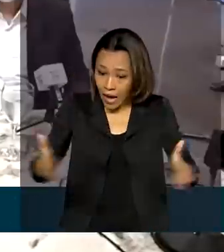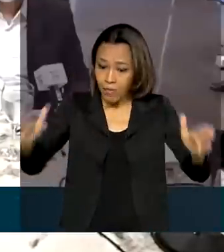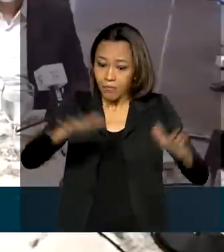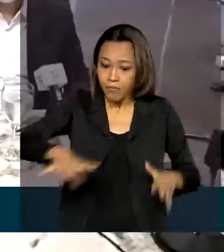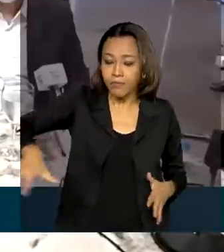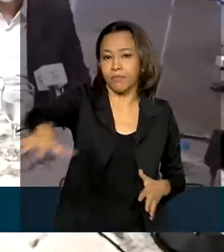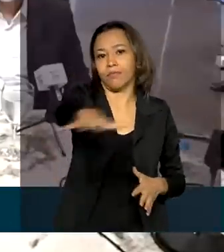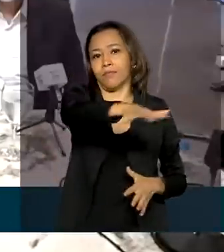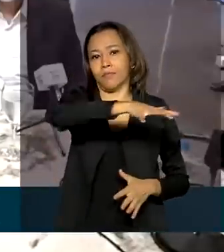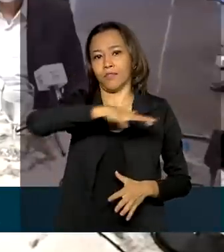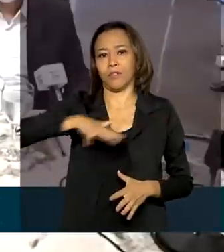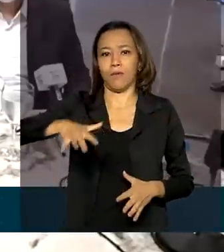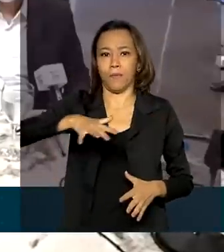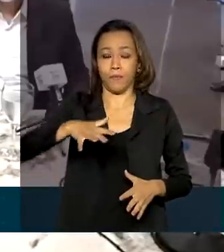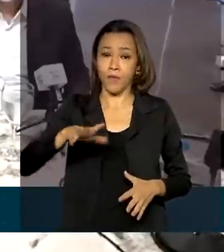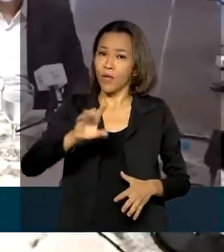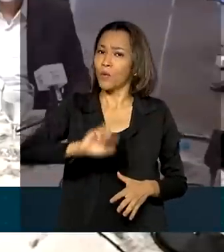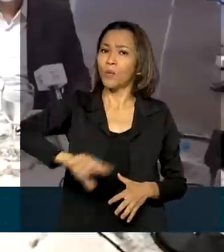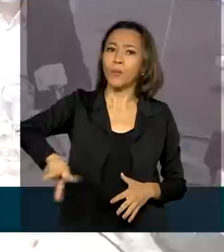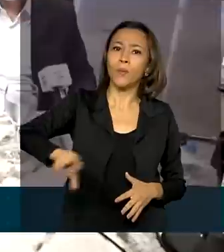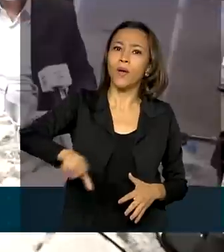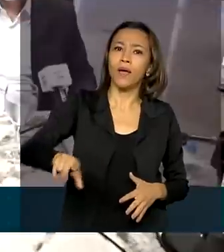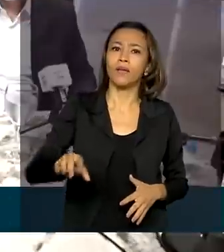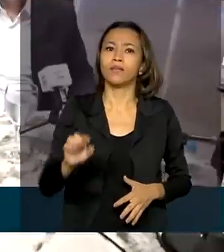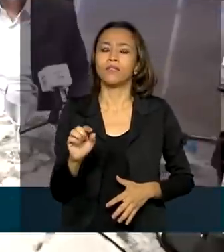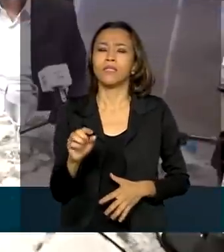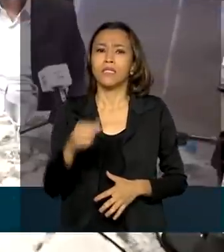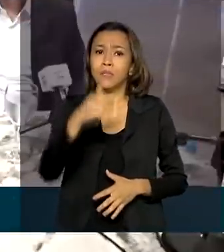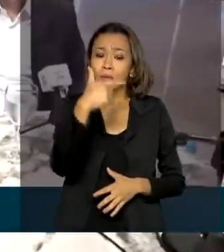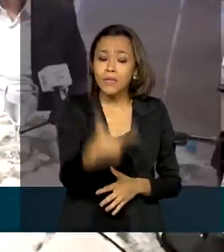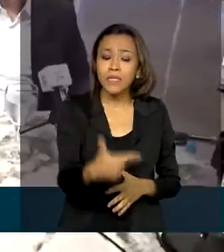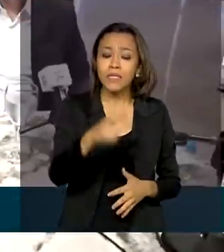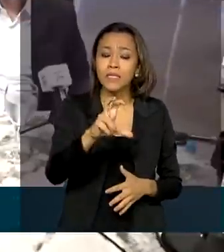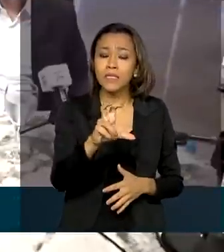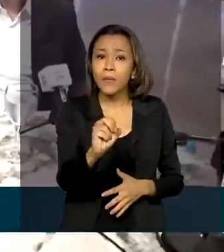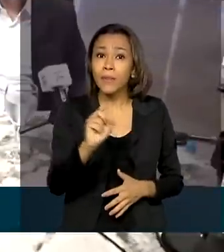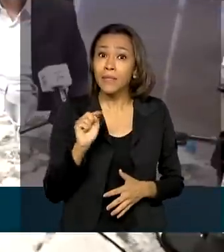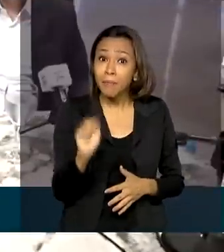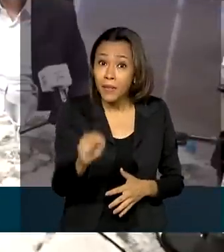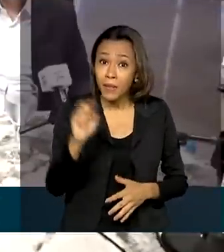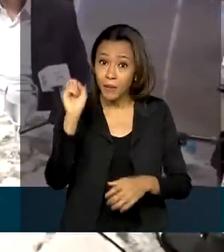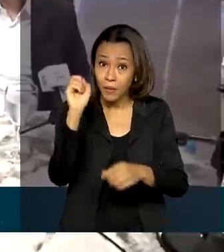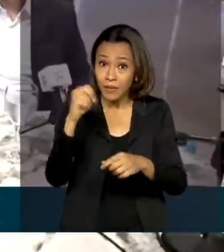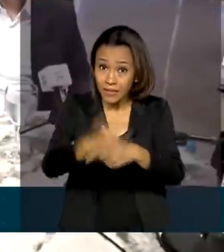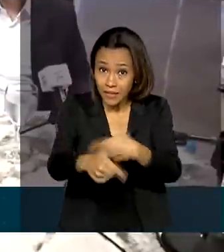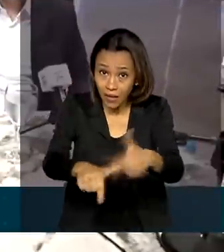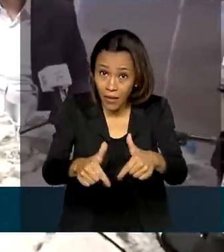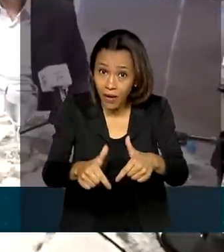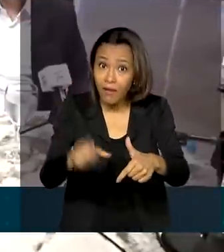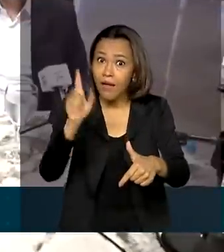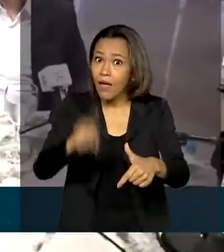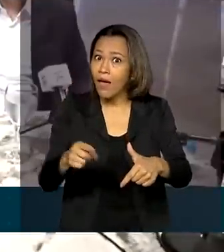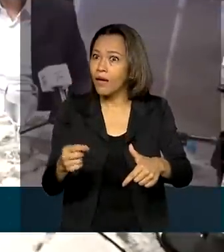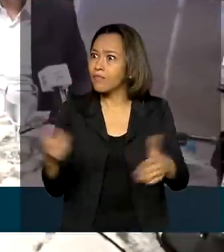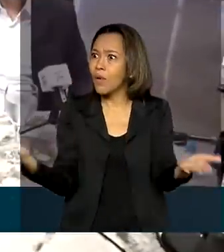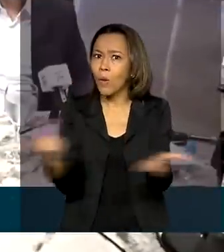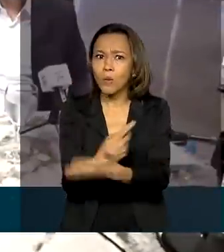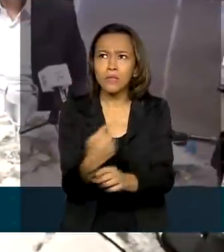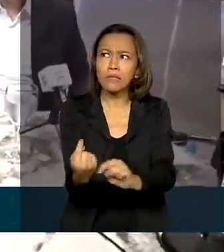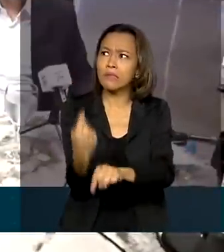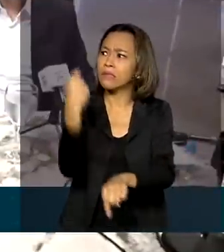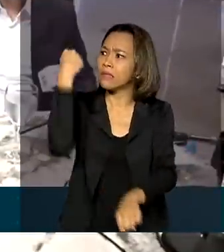generalizado. Não é um bolsão. 250 mil empregos é algo que não acontecia desde